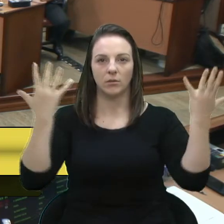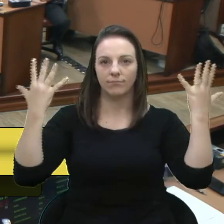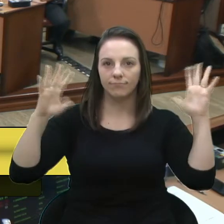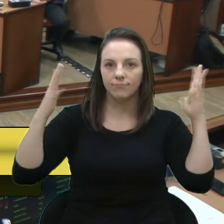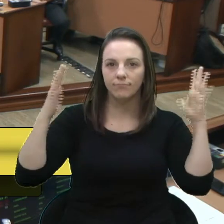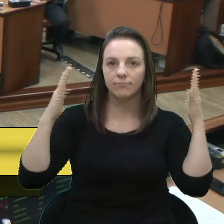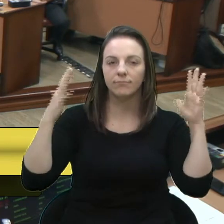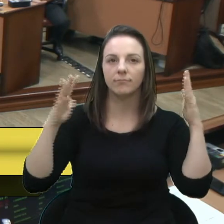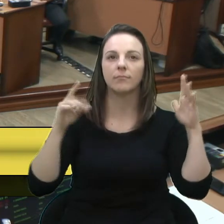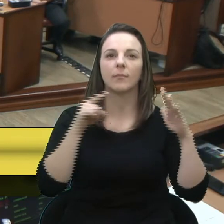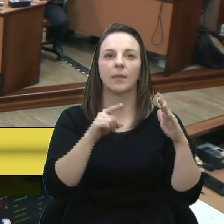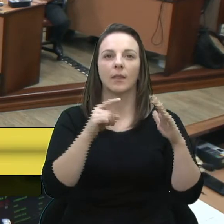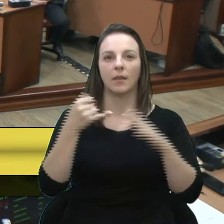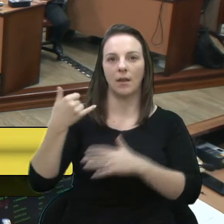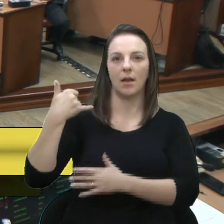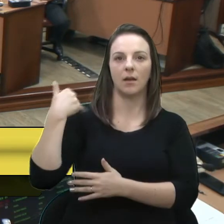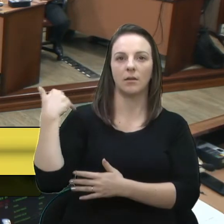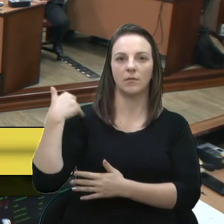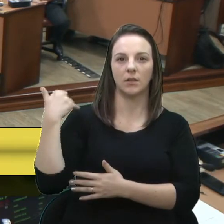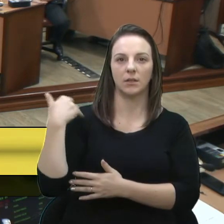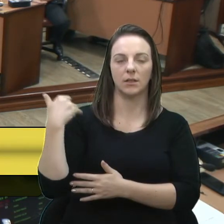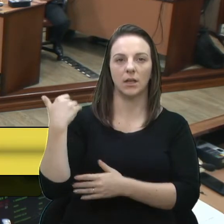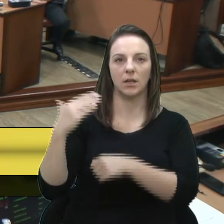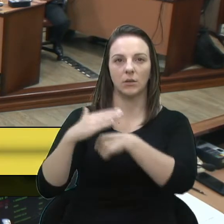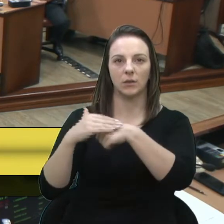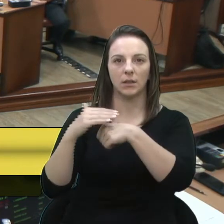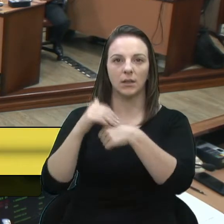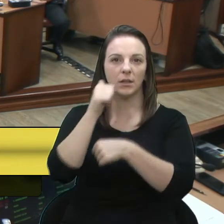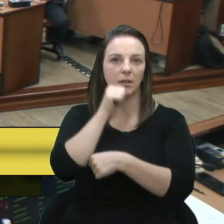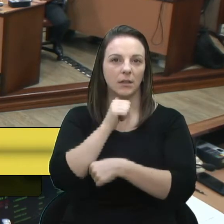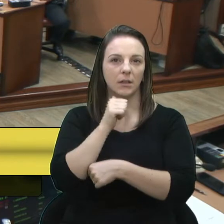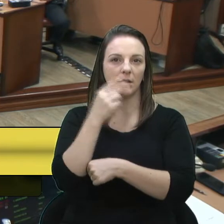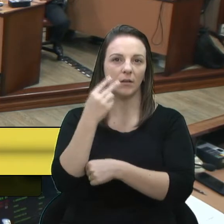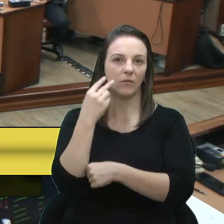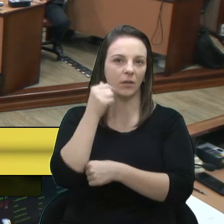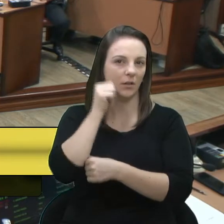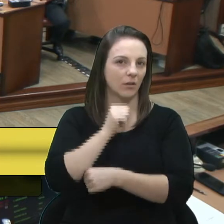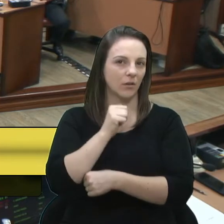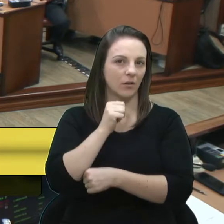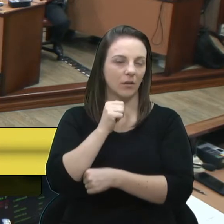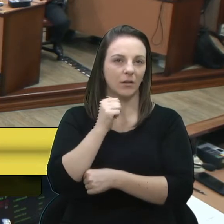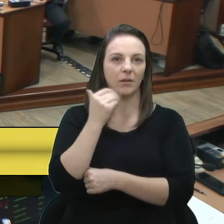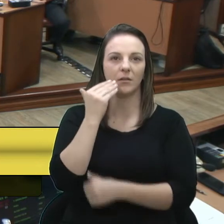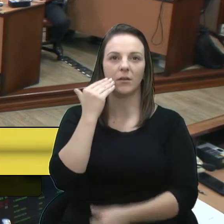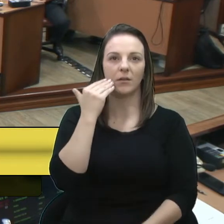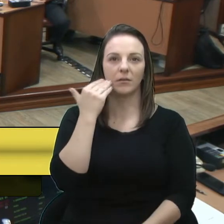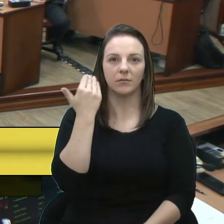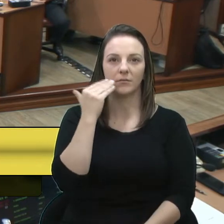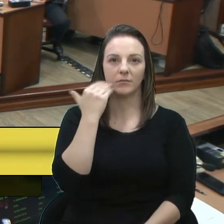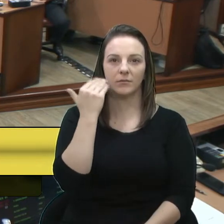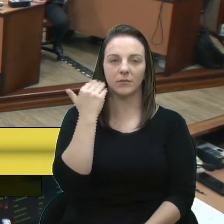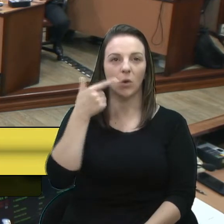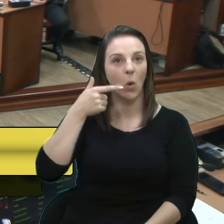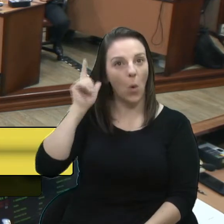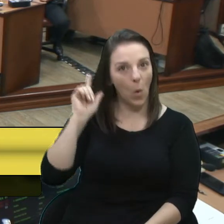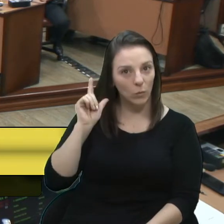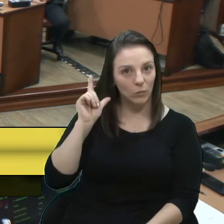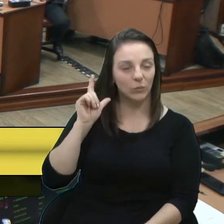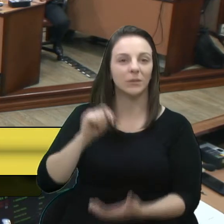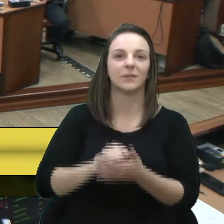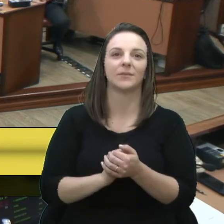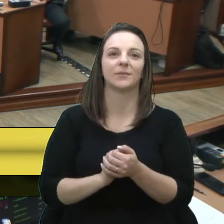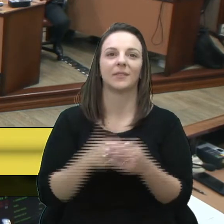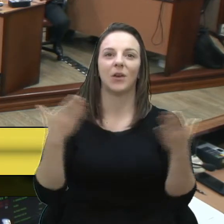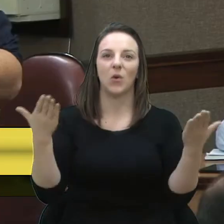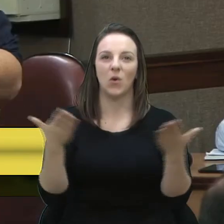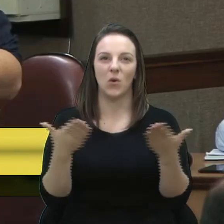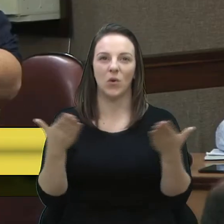pela passagem do aniversário da nossa querida vereadora Marisol Santos, ontem, no dia de ontem, e do dia de hoje, do